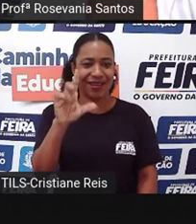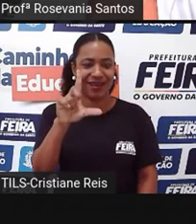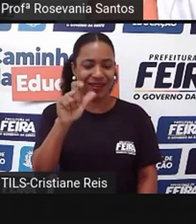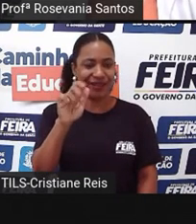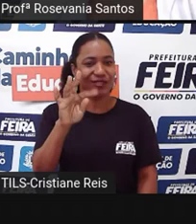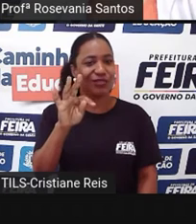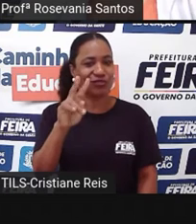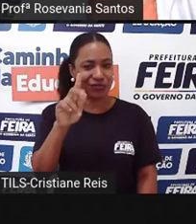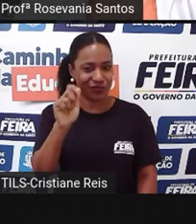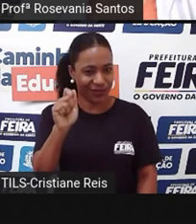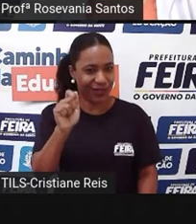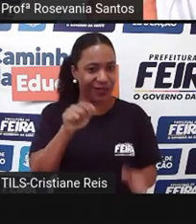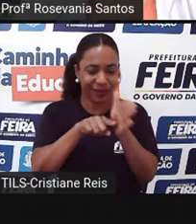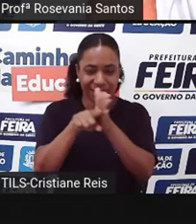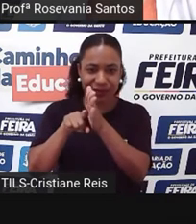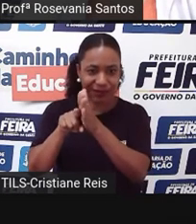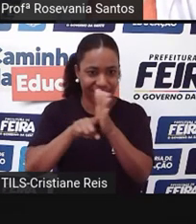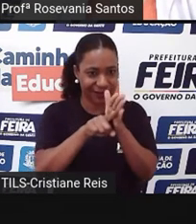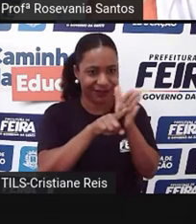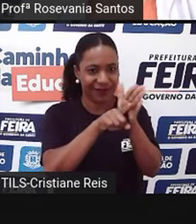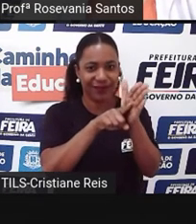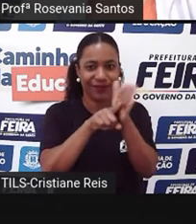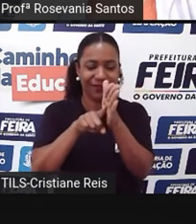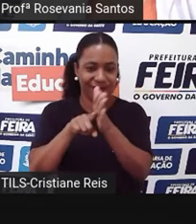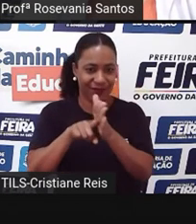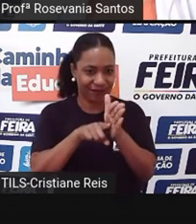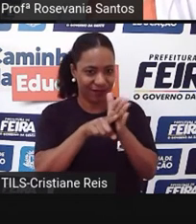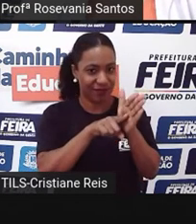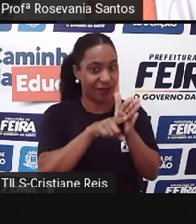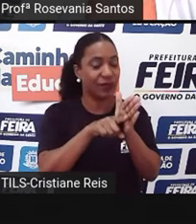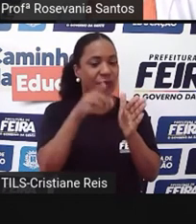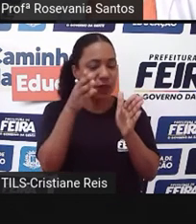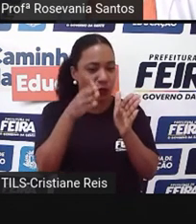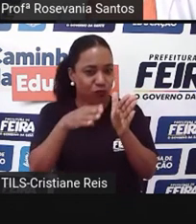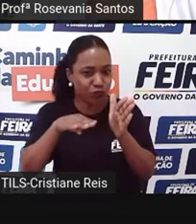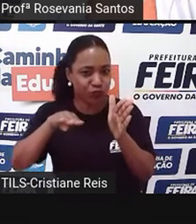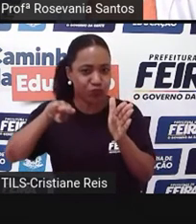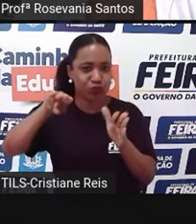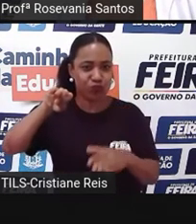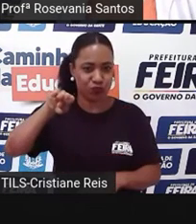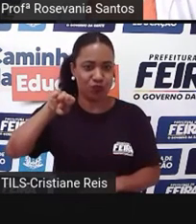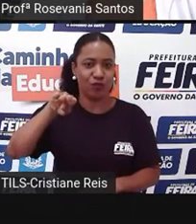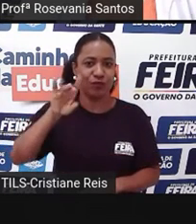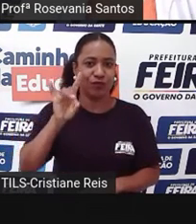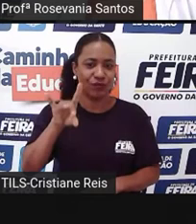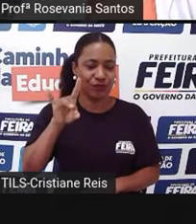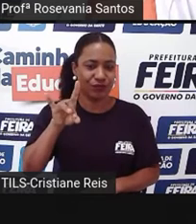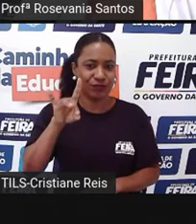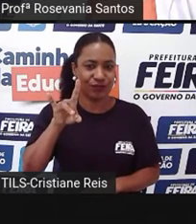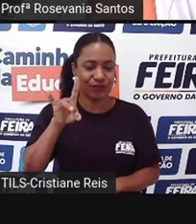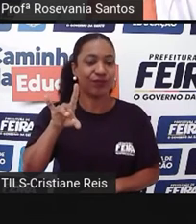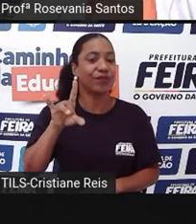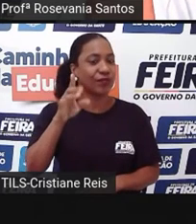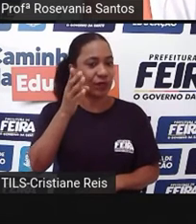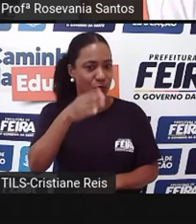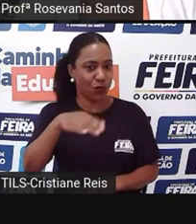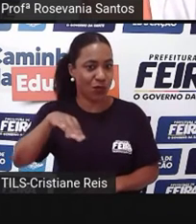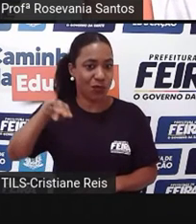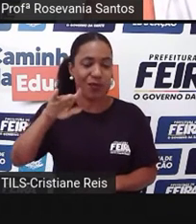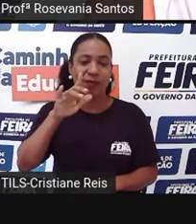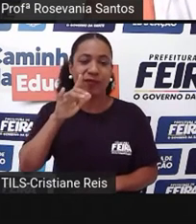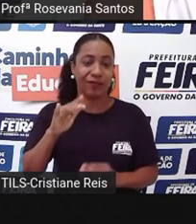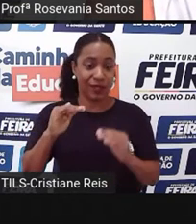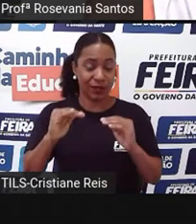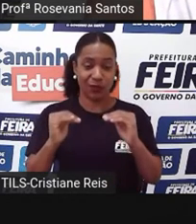analisando as áreas vizinhas. Então, ela é mais rebaixada. E aí, ela é cercadinha de um lado e do outro, né, com áreas